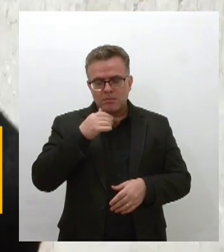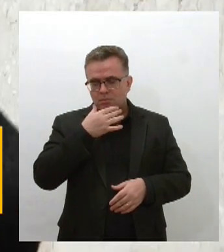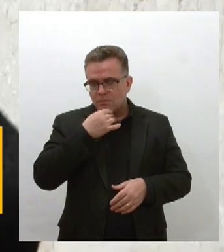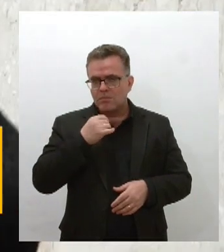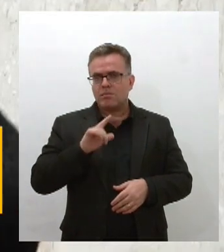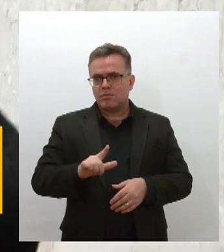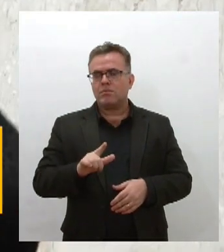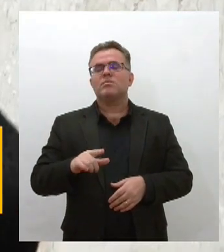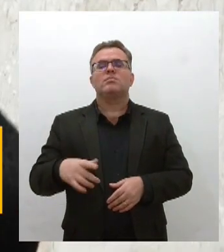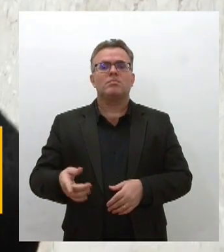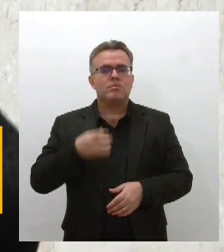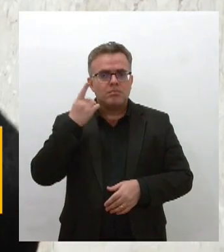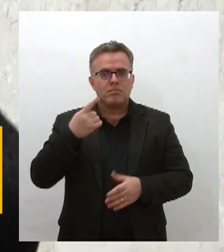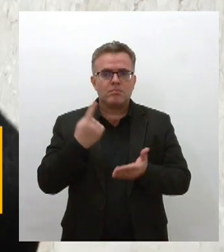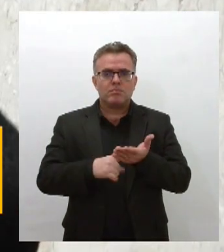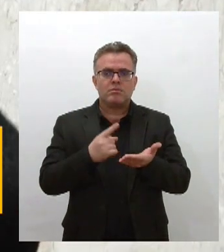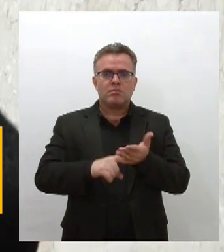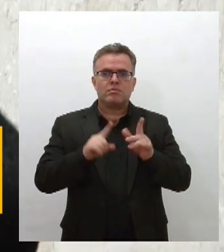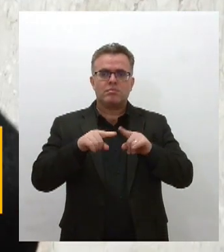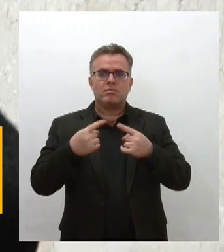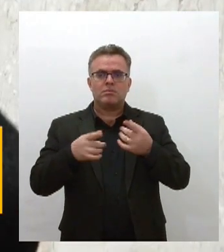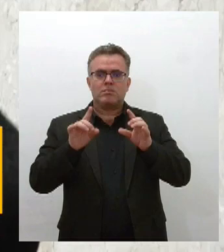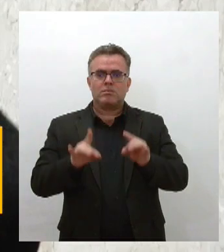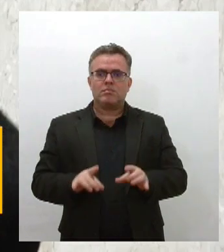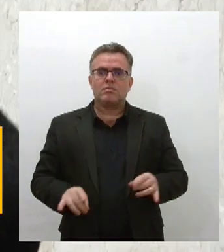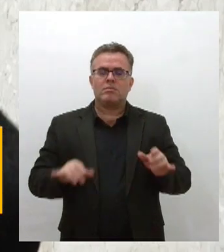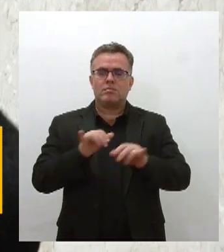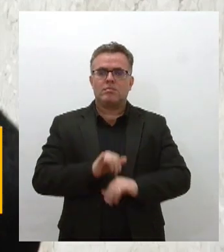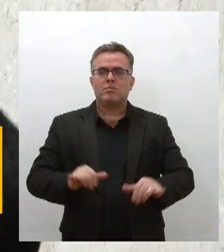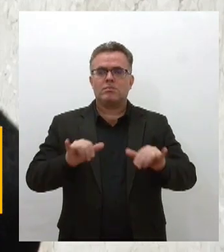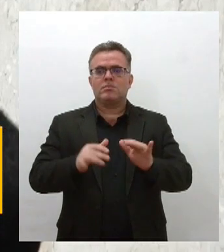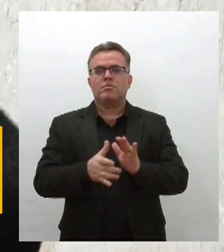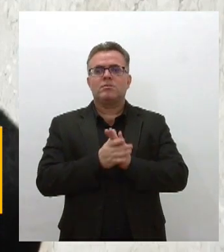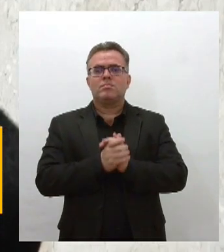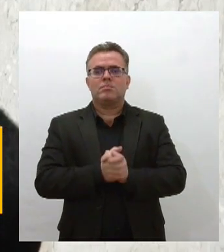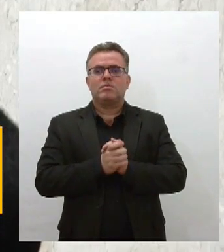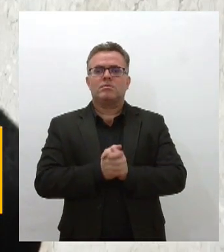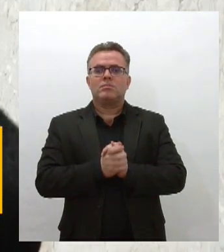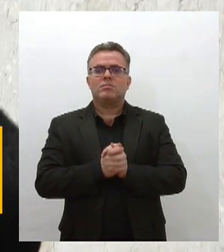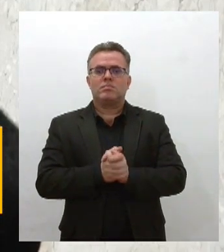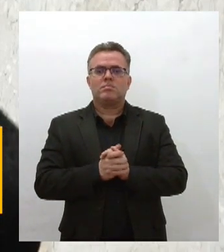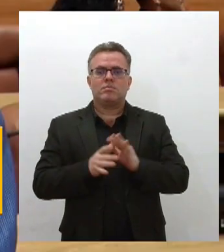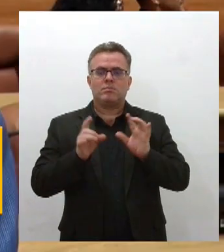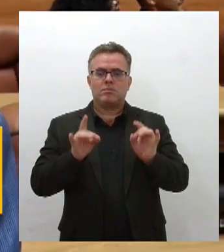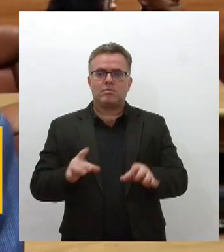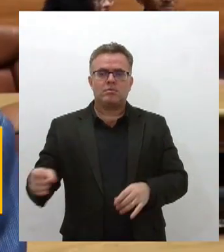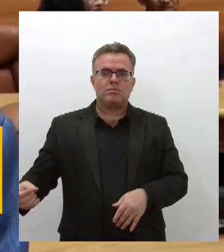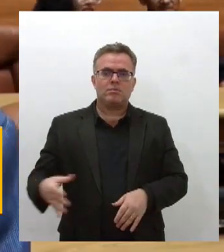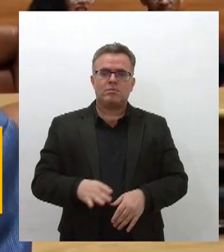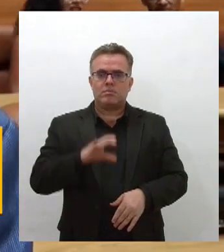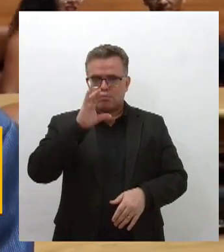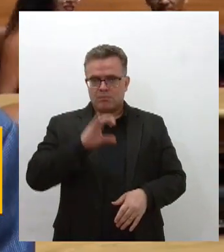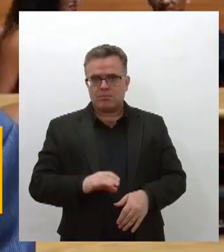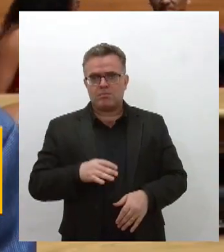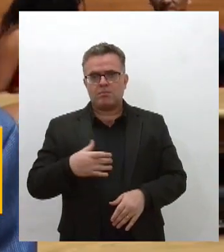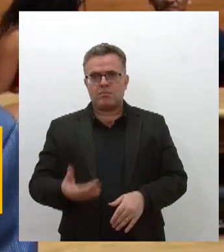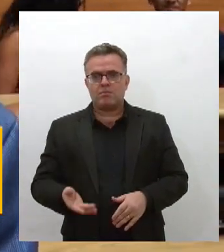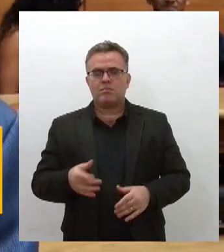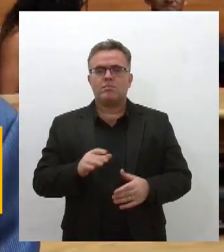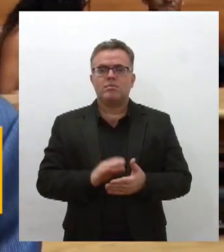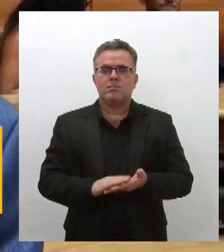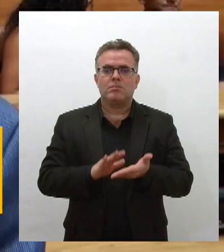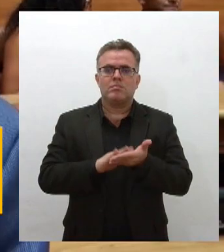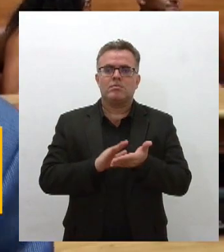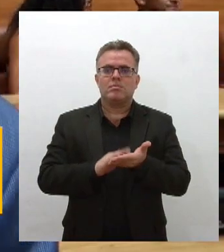e ao final falou sobre a homenagem ao novo cidadão sergipano primeiro é parabenizar Lucidio Mário